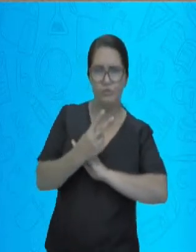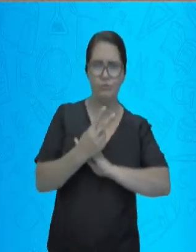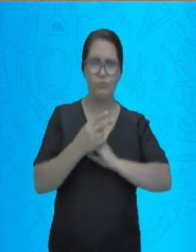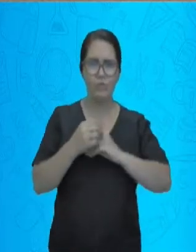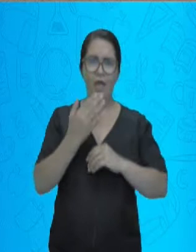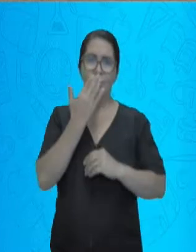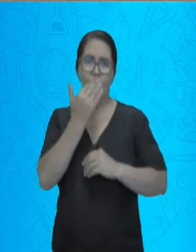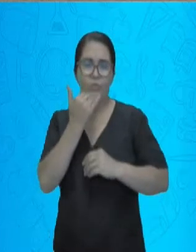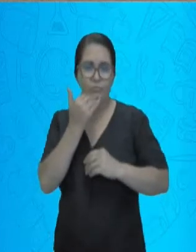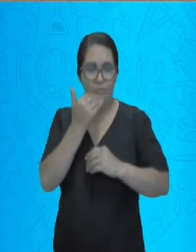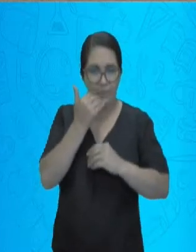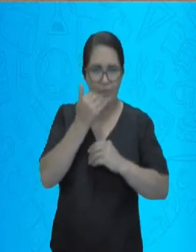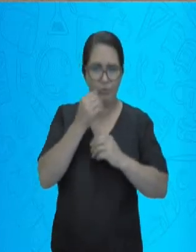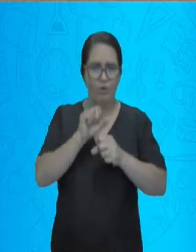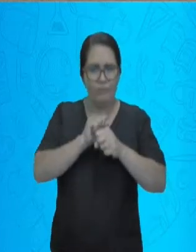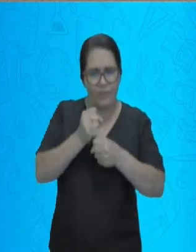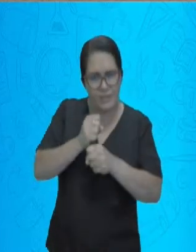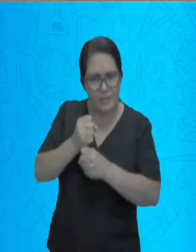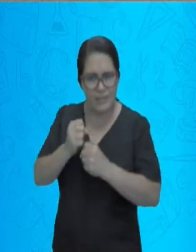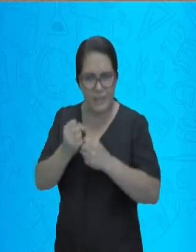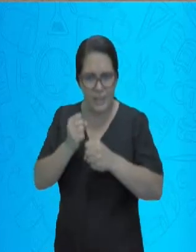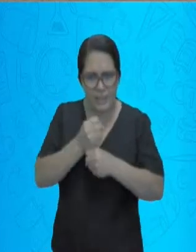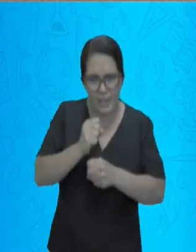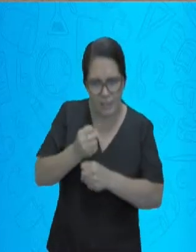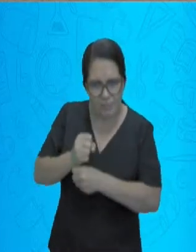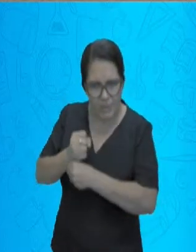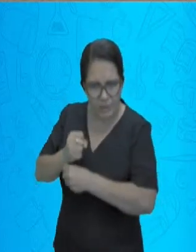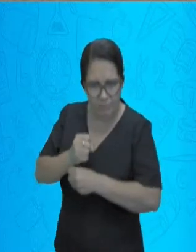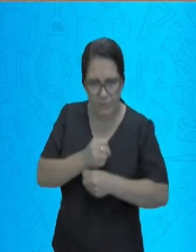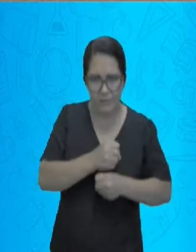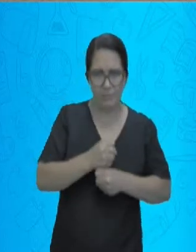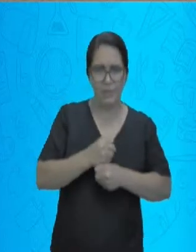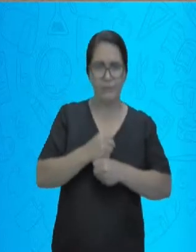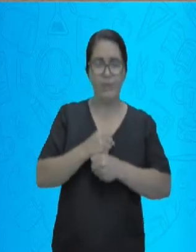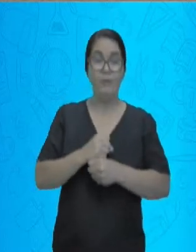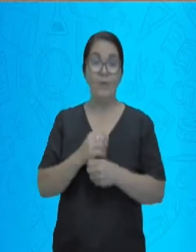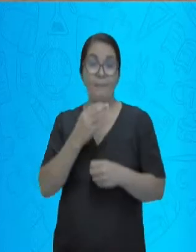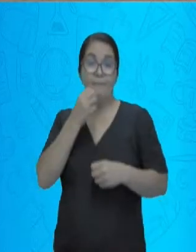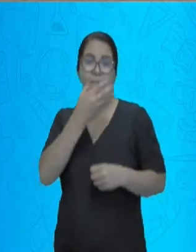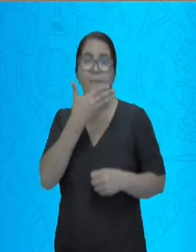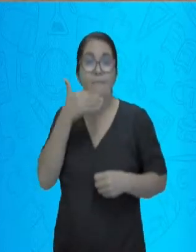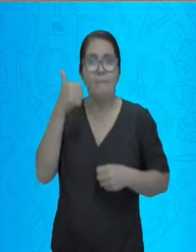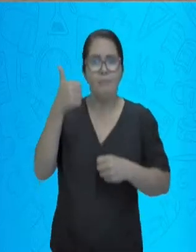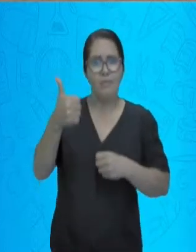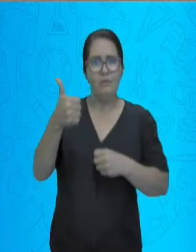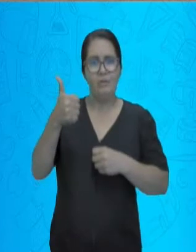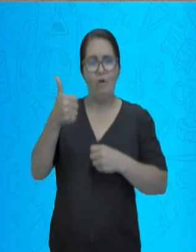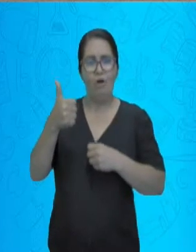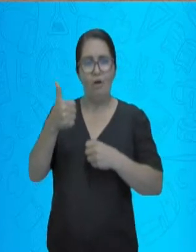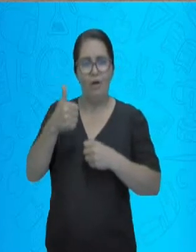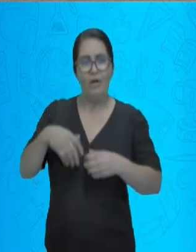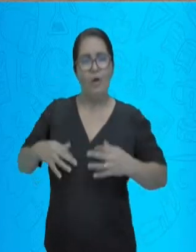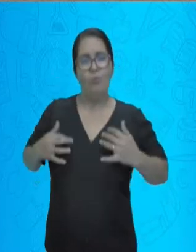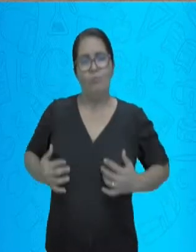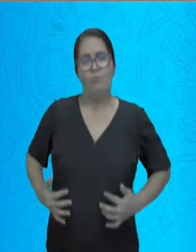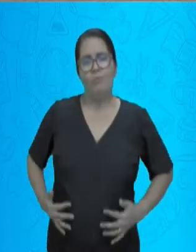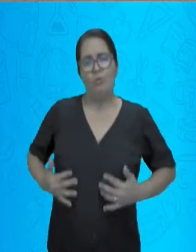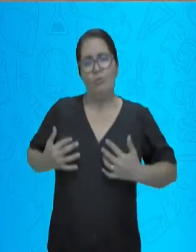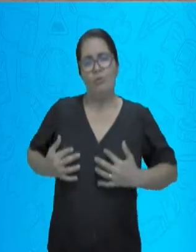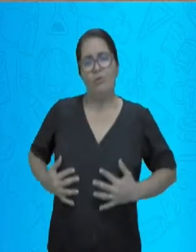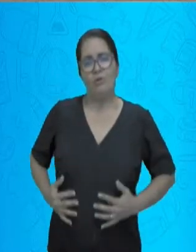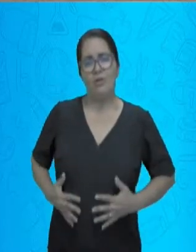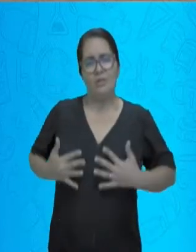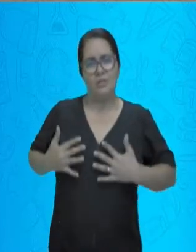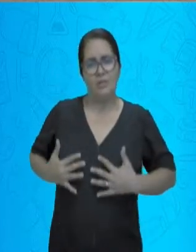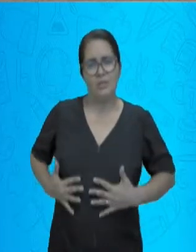formação de um bolo alimentar melhor estruturado, para melhor absorver os nutrientes necessários para o meu